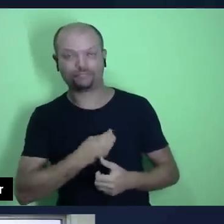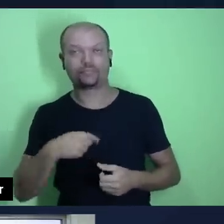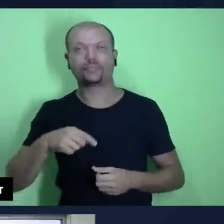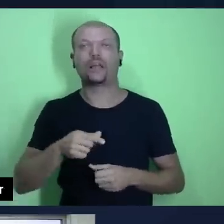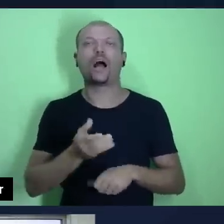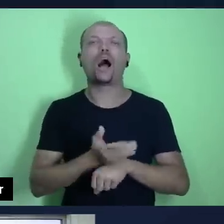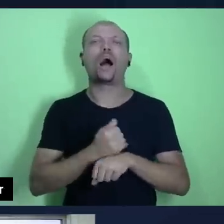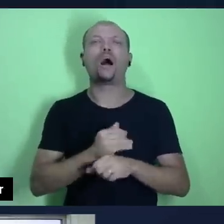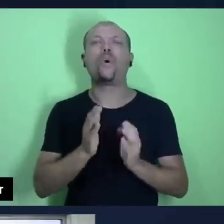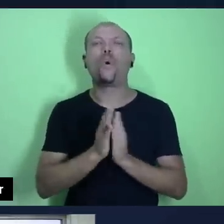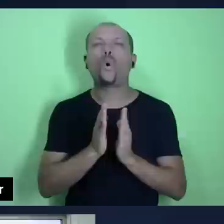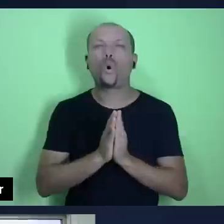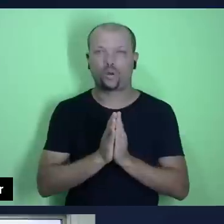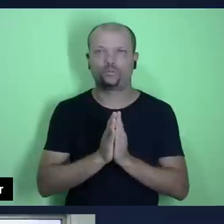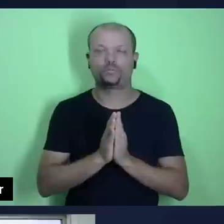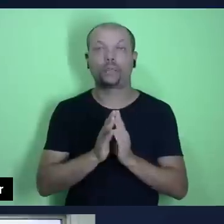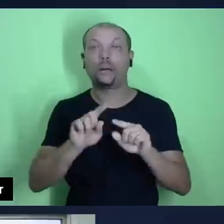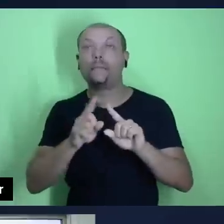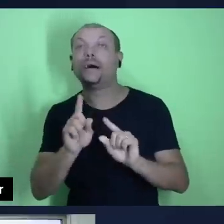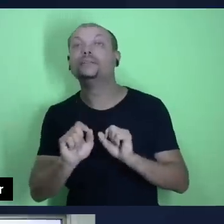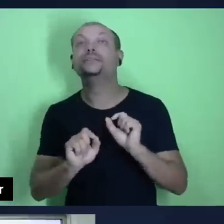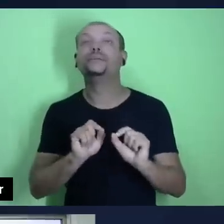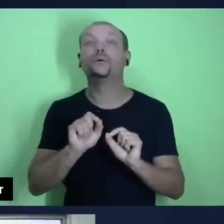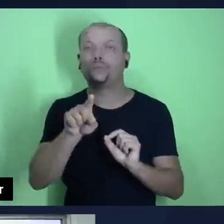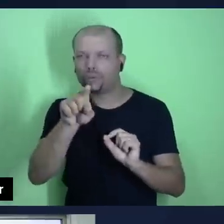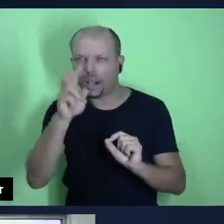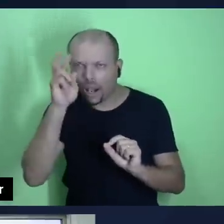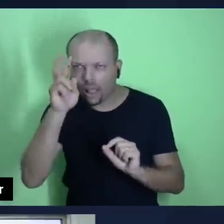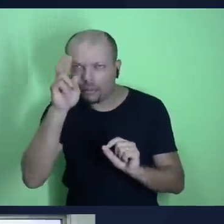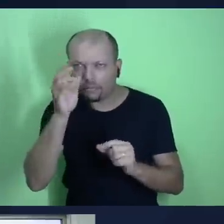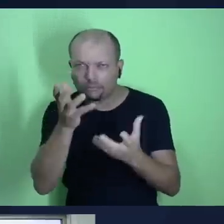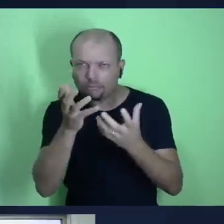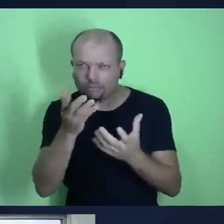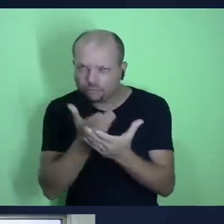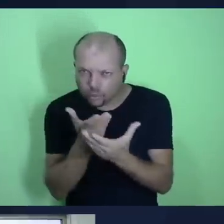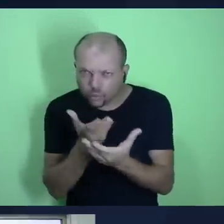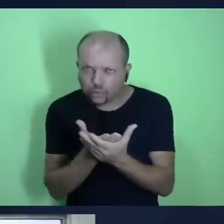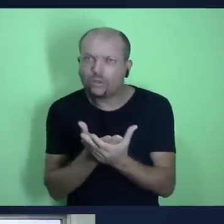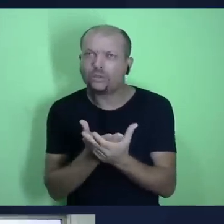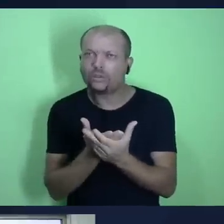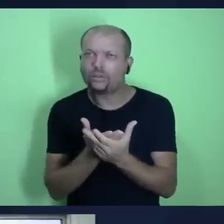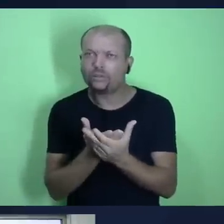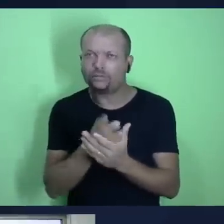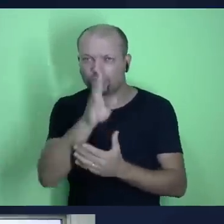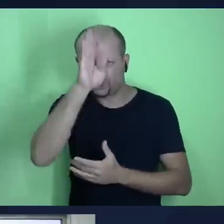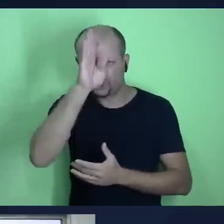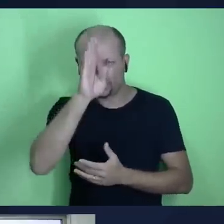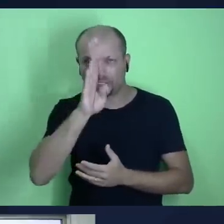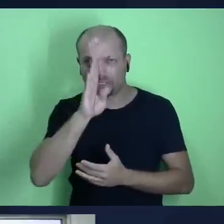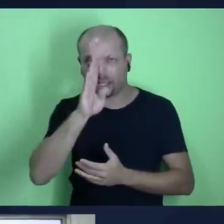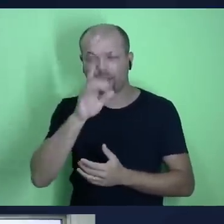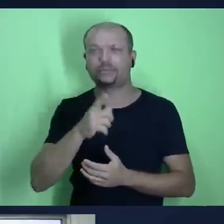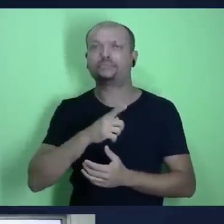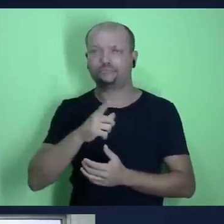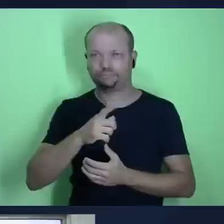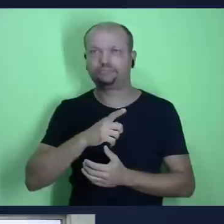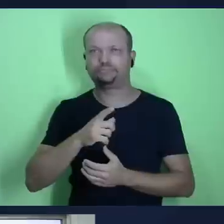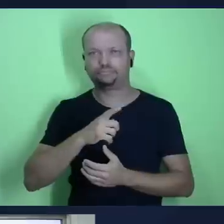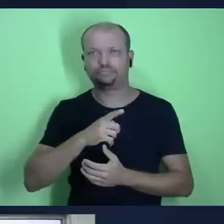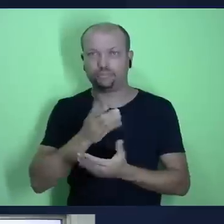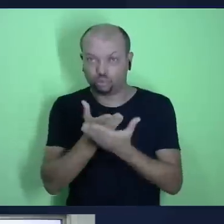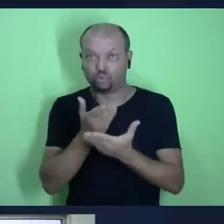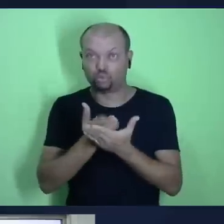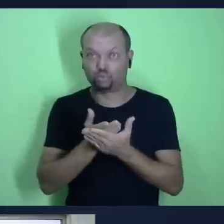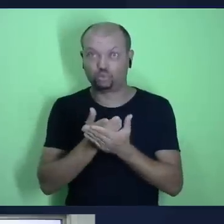oração, quero lembrar você que para você que quer estudar conosco, você tem gratuitamente o guia de estudos no site da